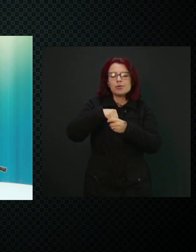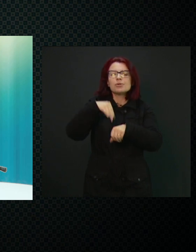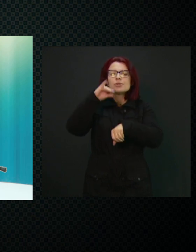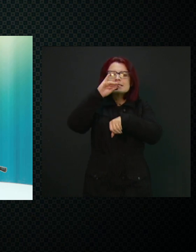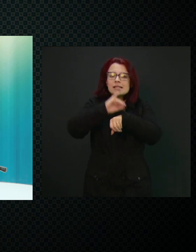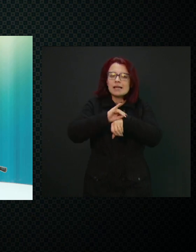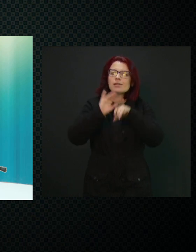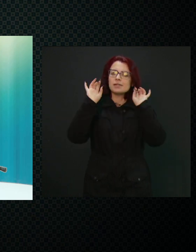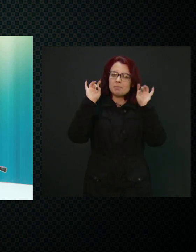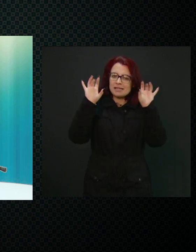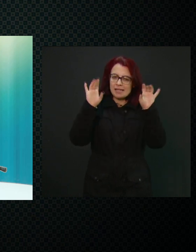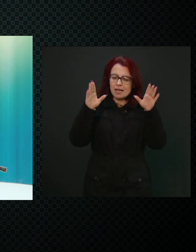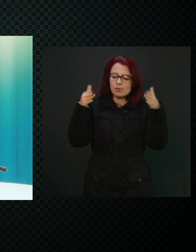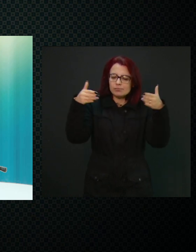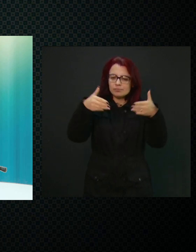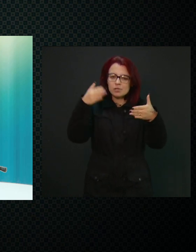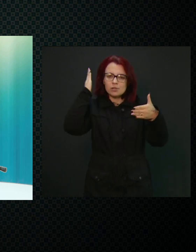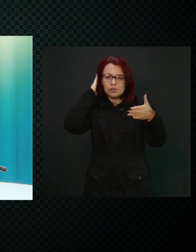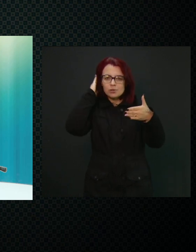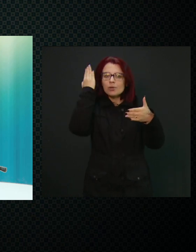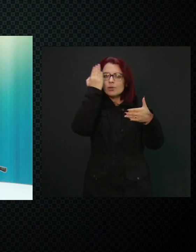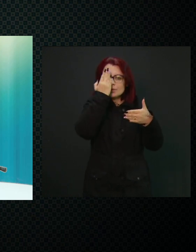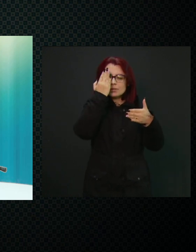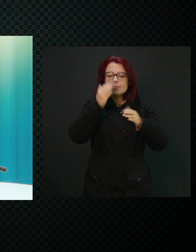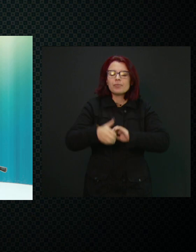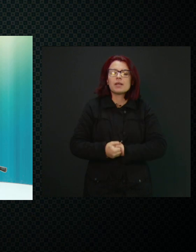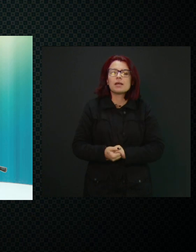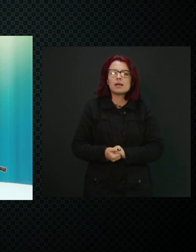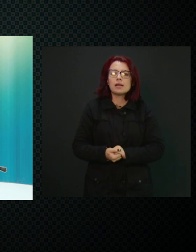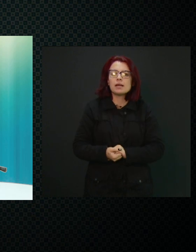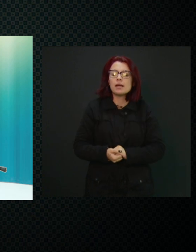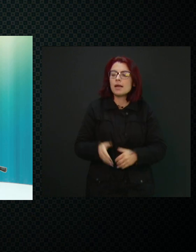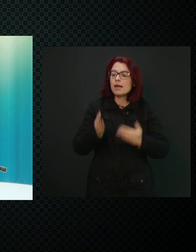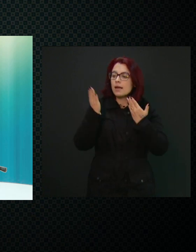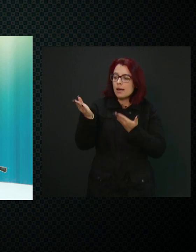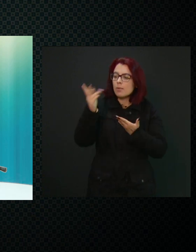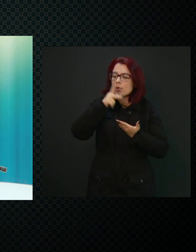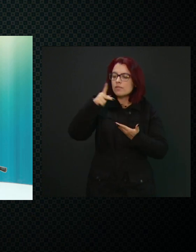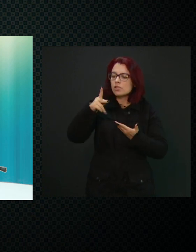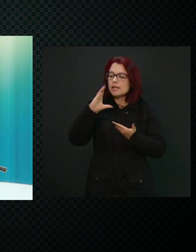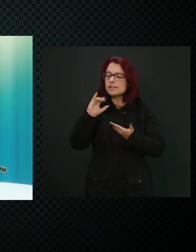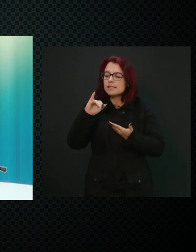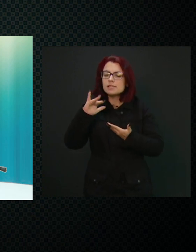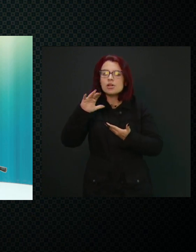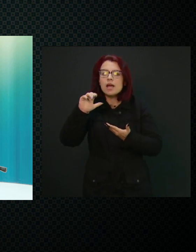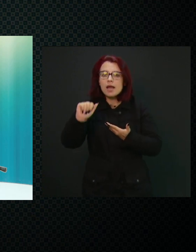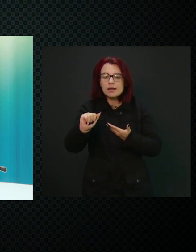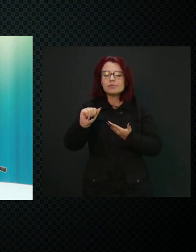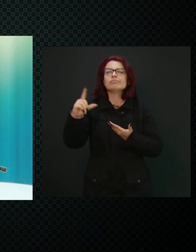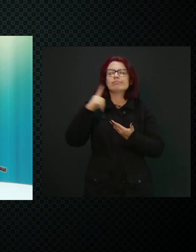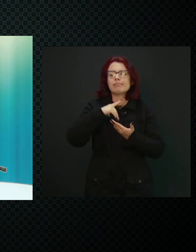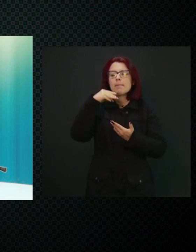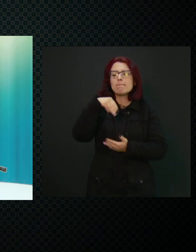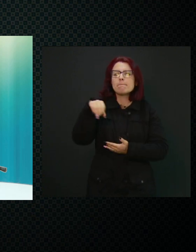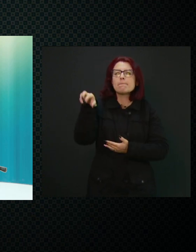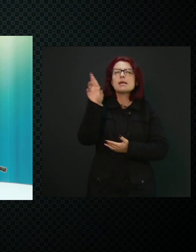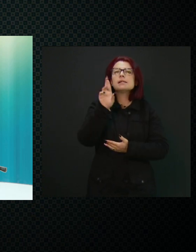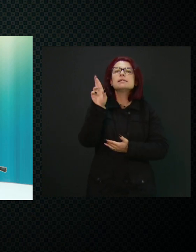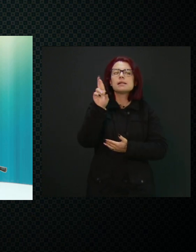Especializado Surdocegueira. A professora Cíntia, ela é mestre